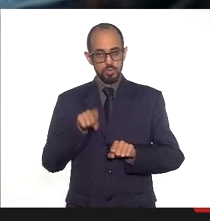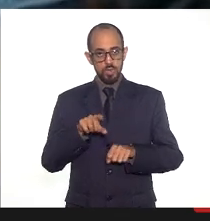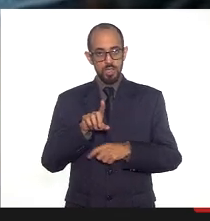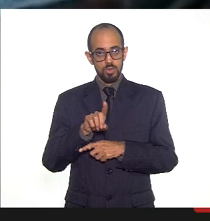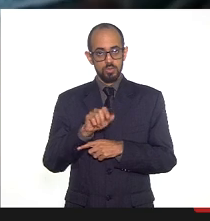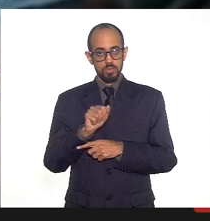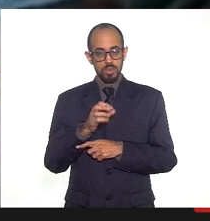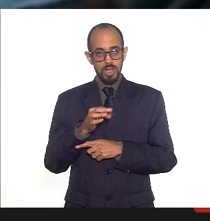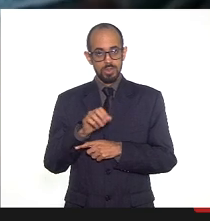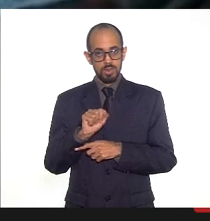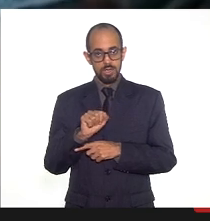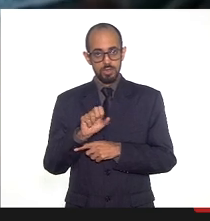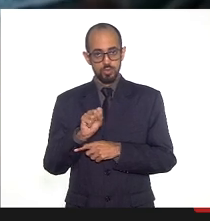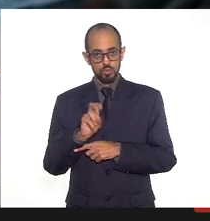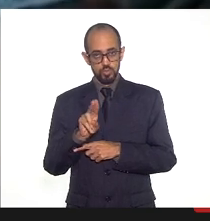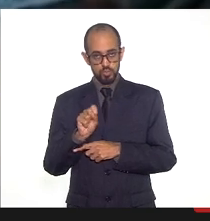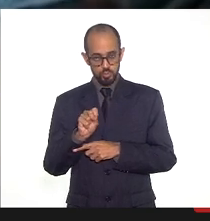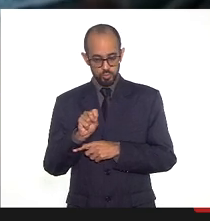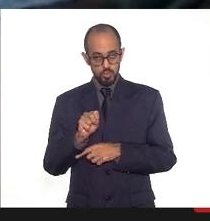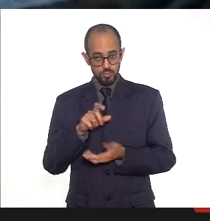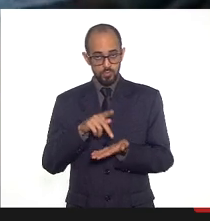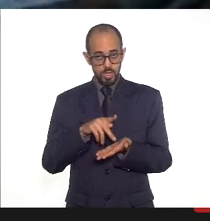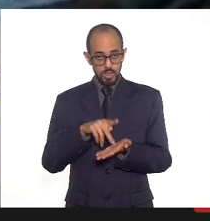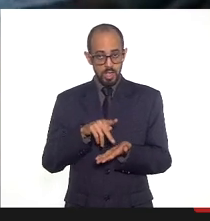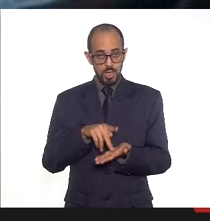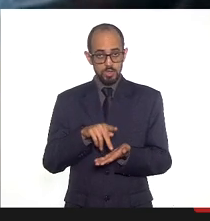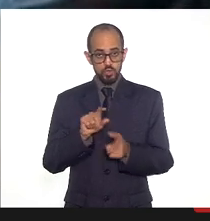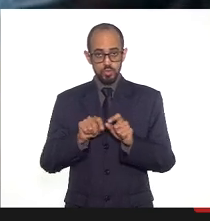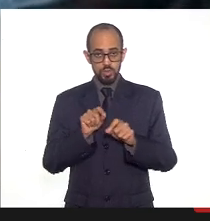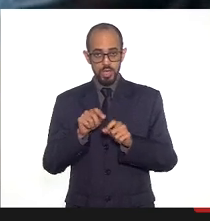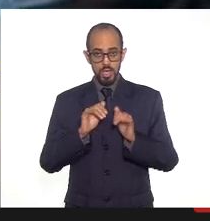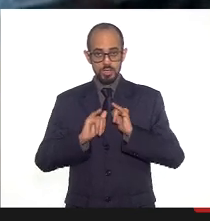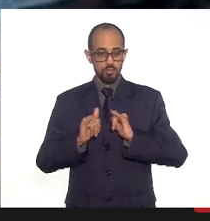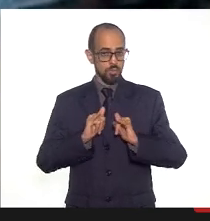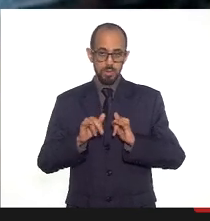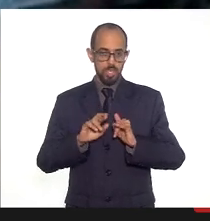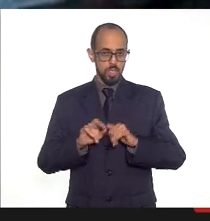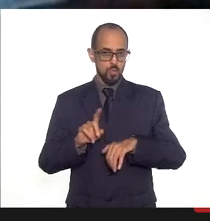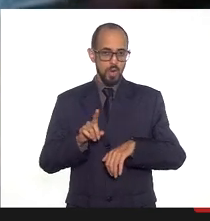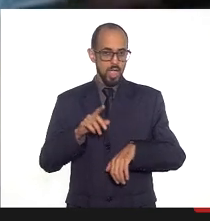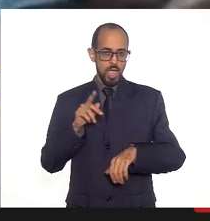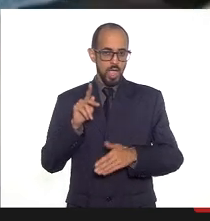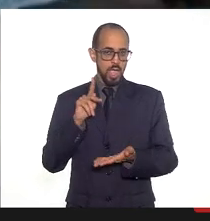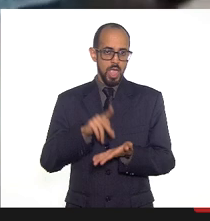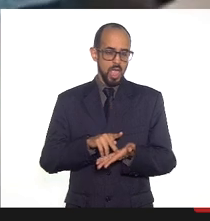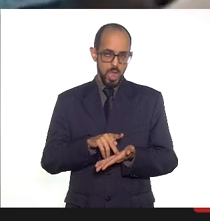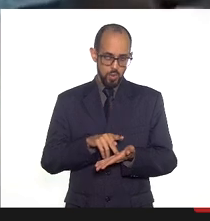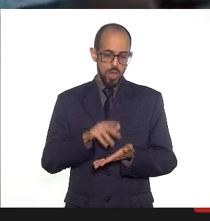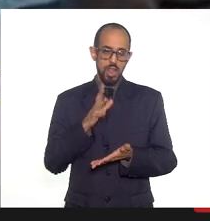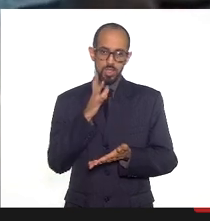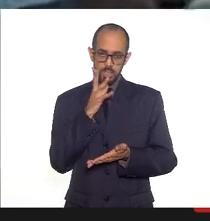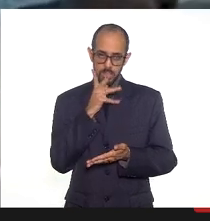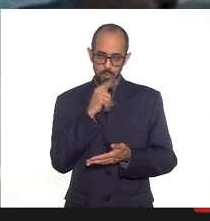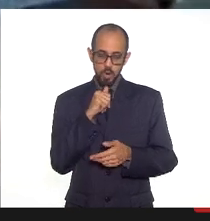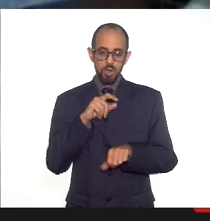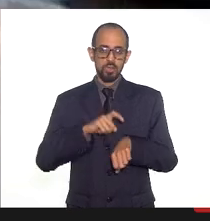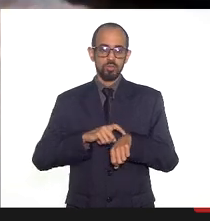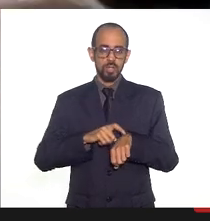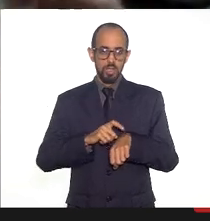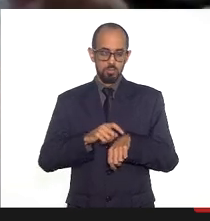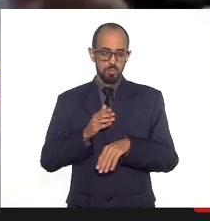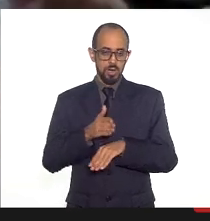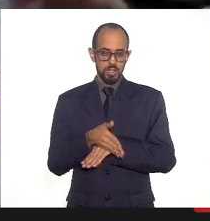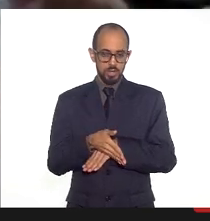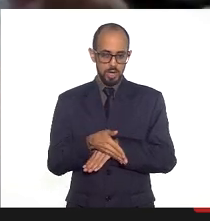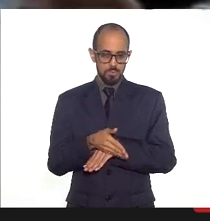esse problema. E, de fato, a informação não é em tempo real, ela demora um período para poder ser inserida. Então, é só um